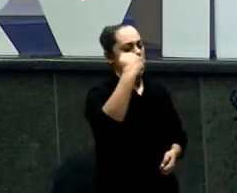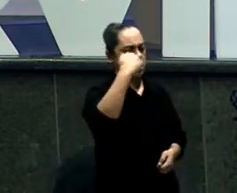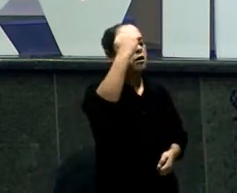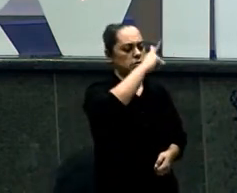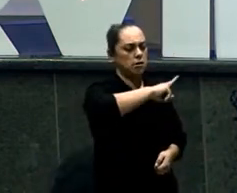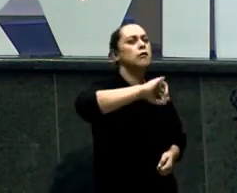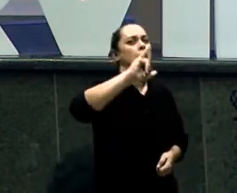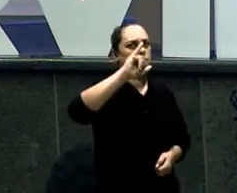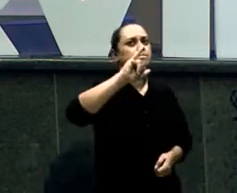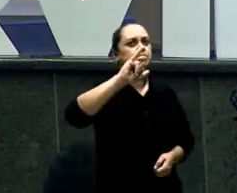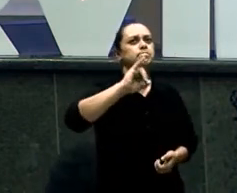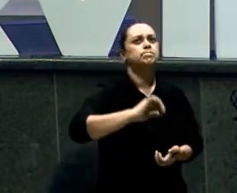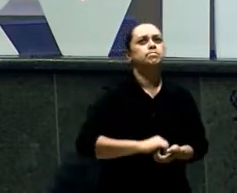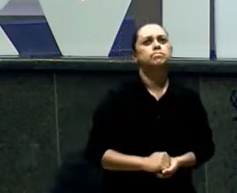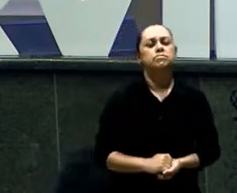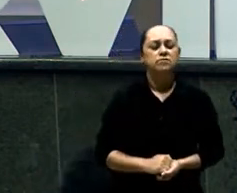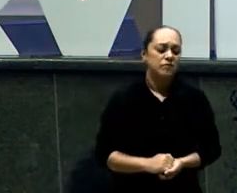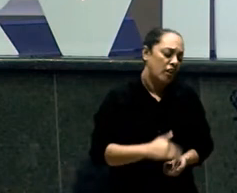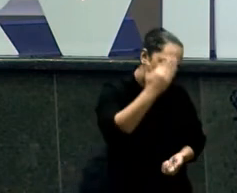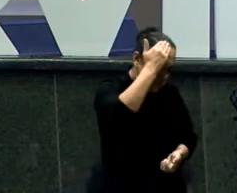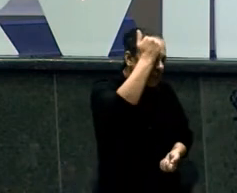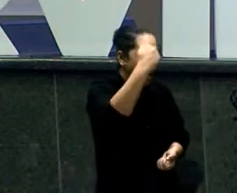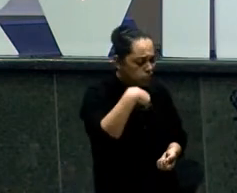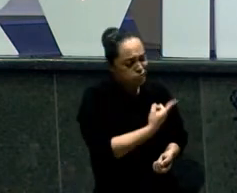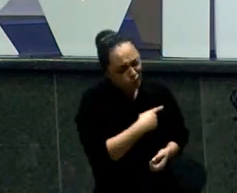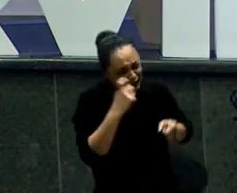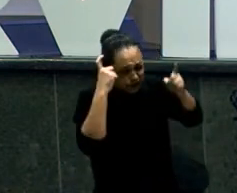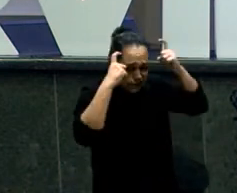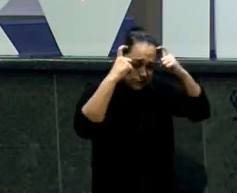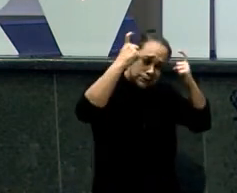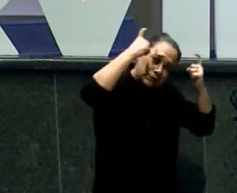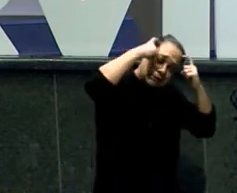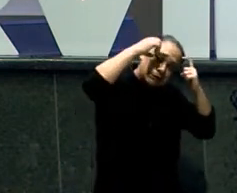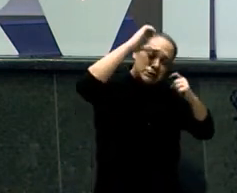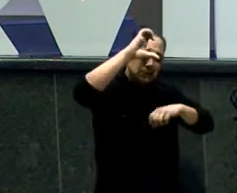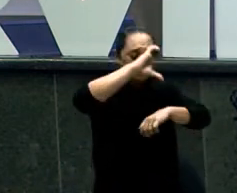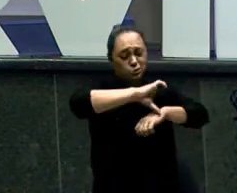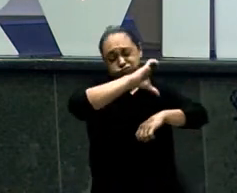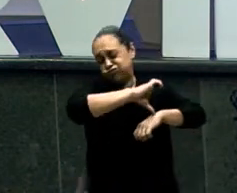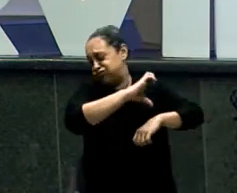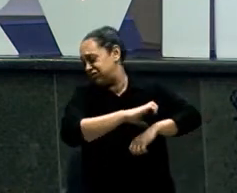Essa fase Tem muitas dúvidas A gente quer ser aceito